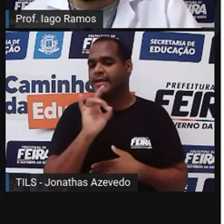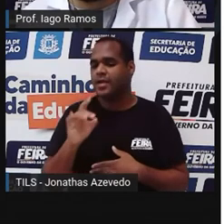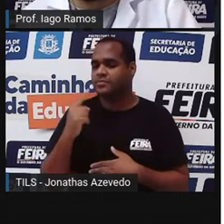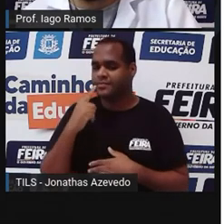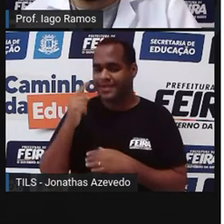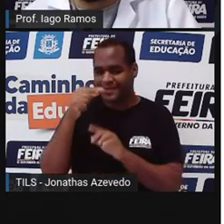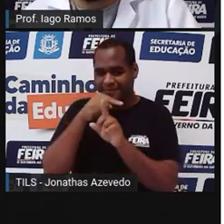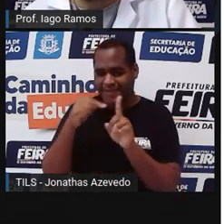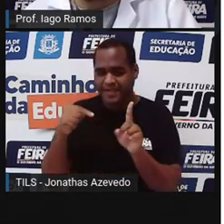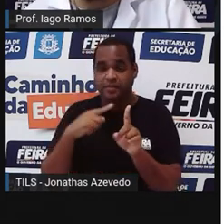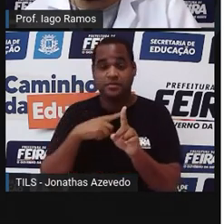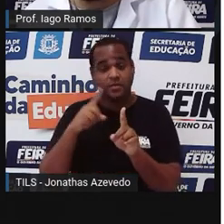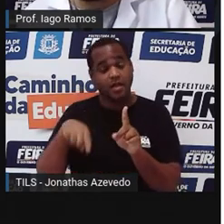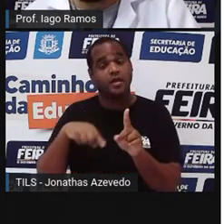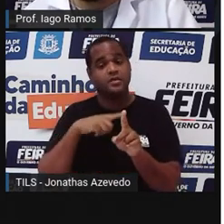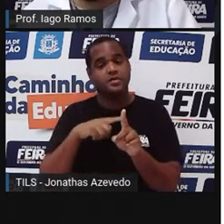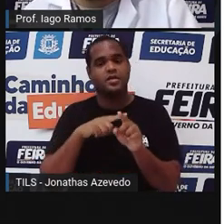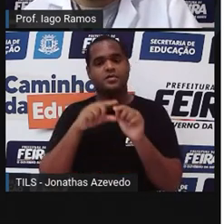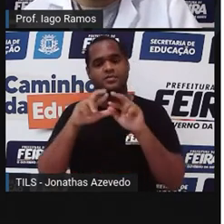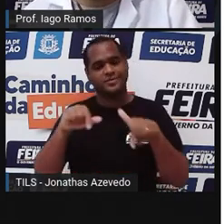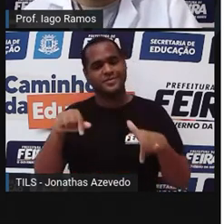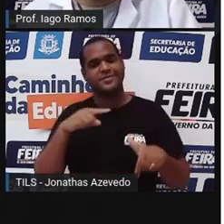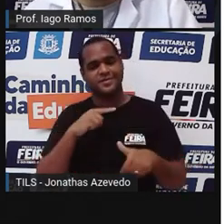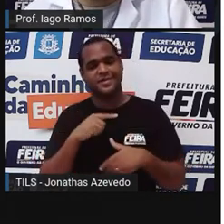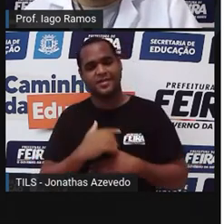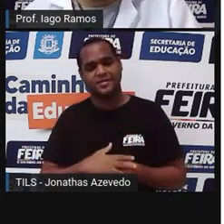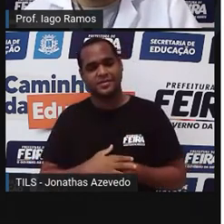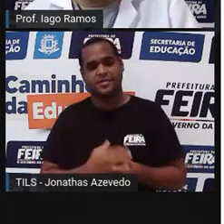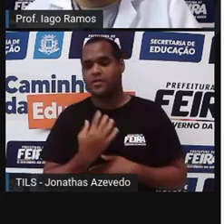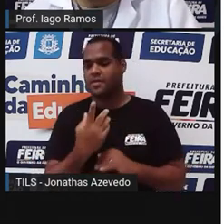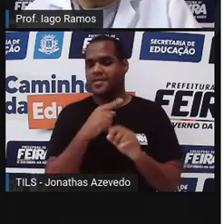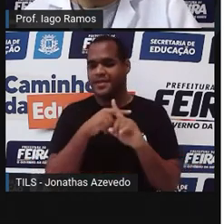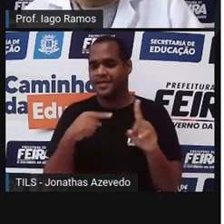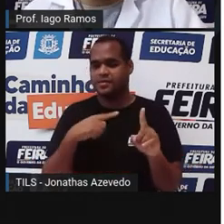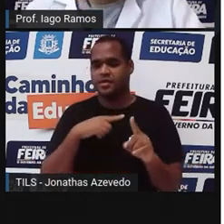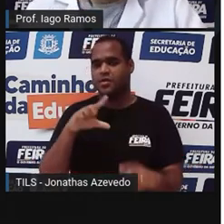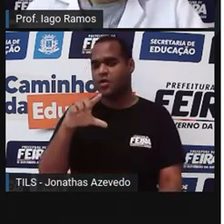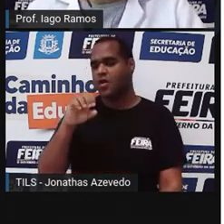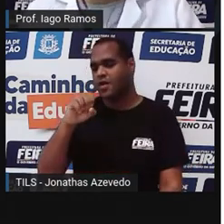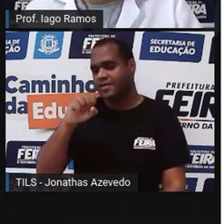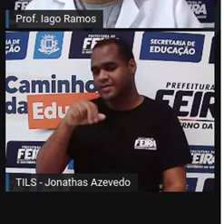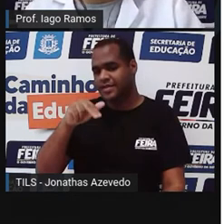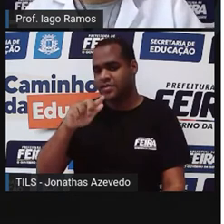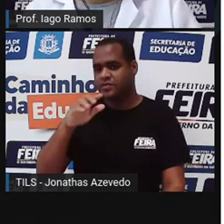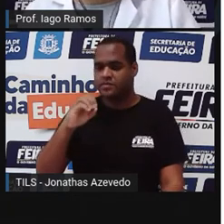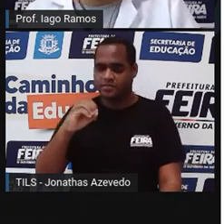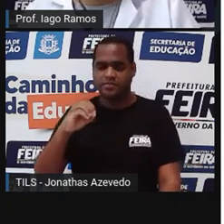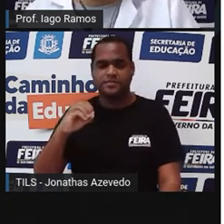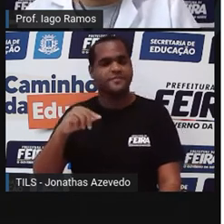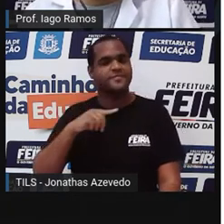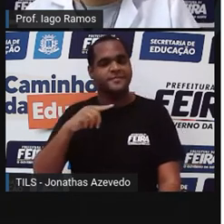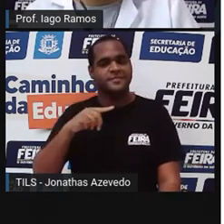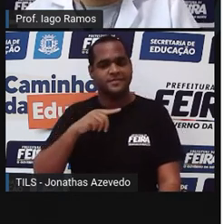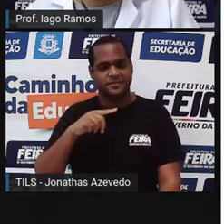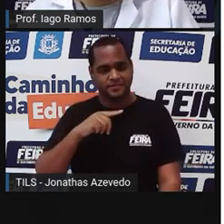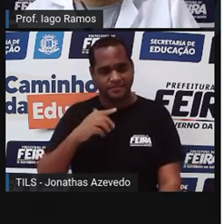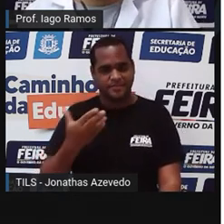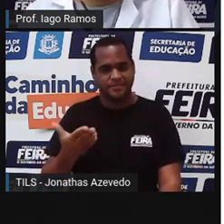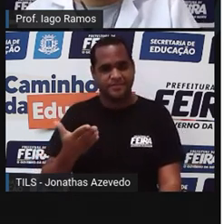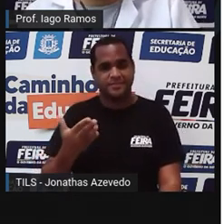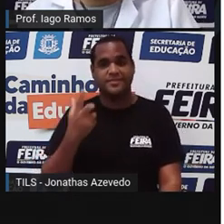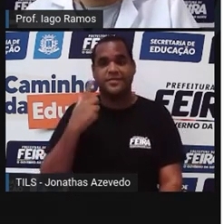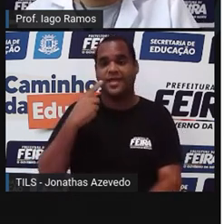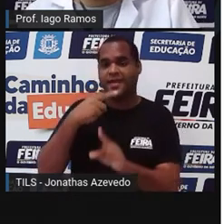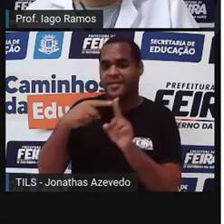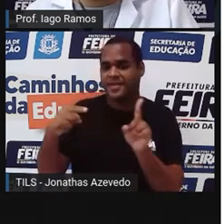desse retângulo inteiro. Uma das metades é o losango. Então, a área do losango é metade da